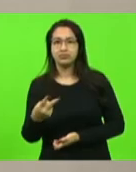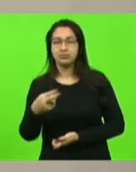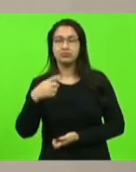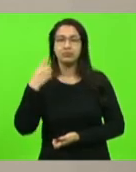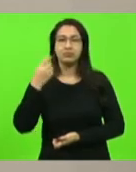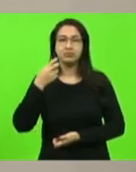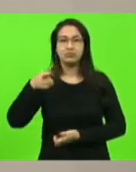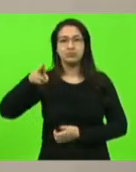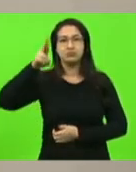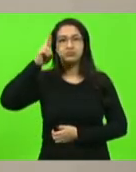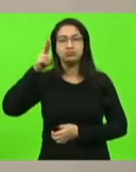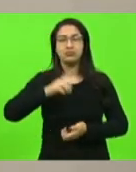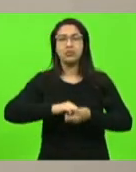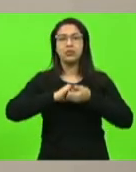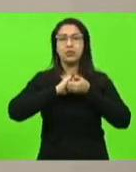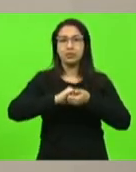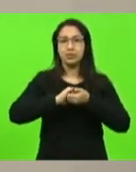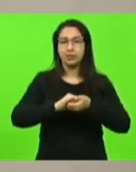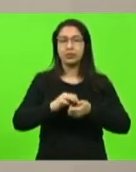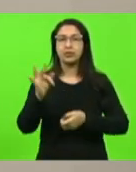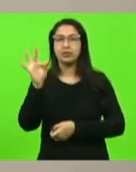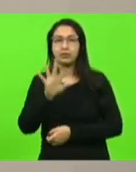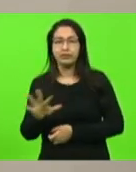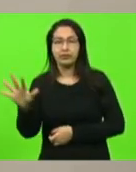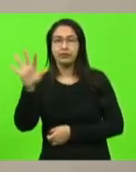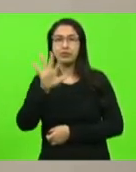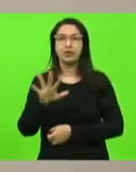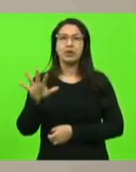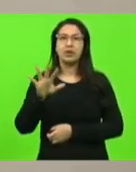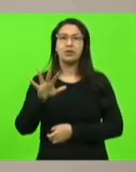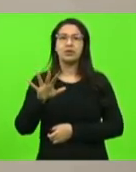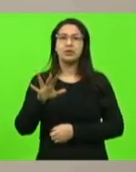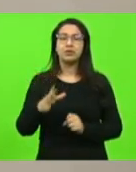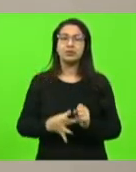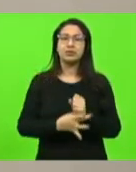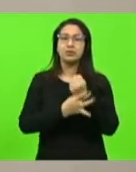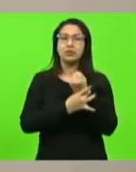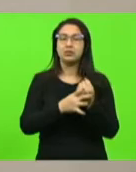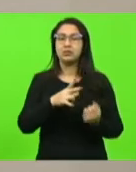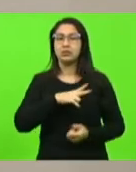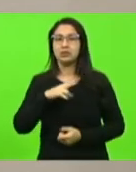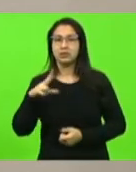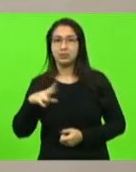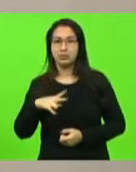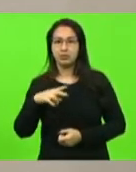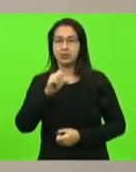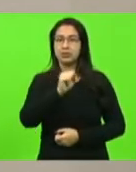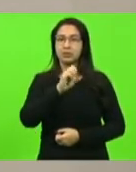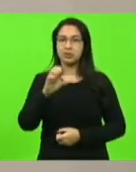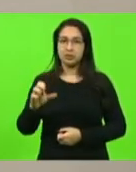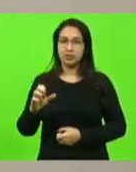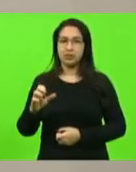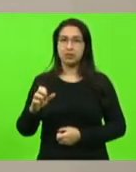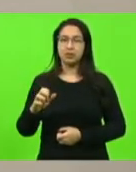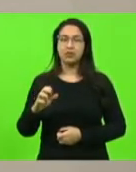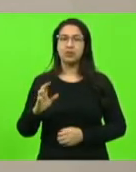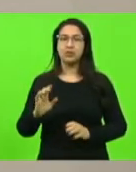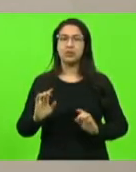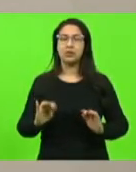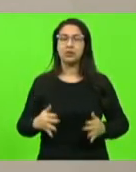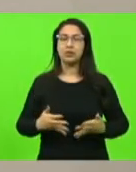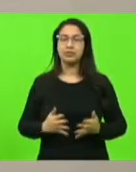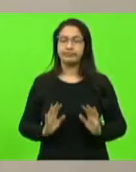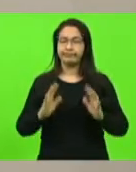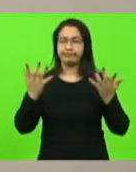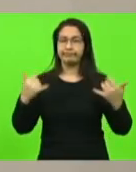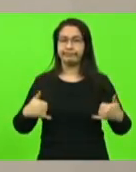cumprimentando a Federação dos Conselhos Comunitários de Segurança Pública do Estado de Santa Catarina pela passagem dos seus 13 anos de fundação,